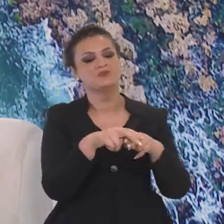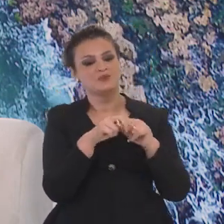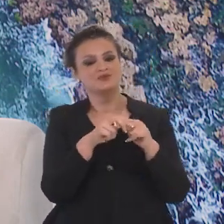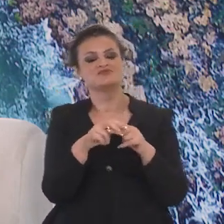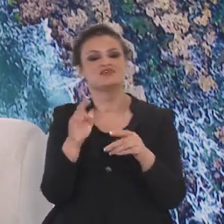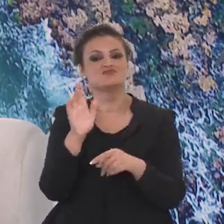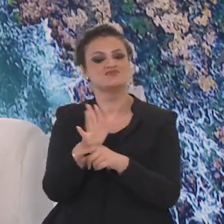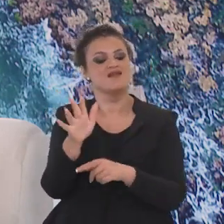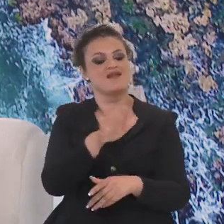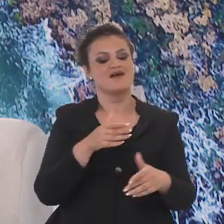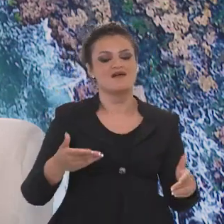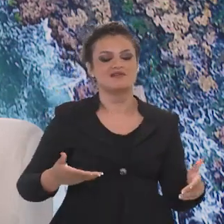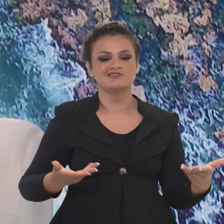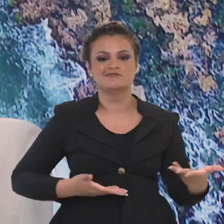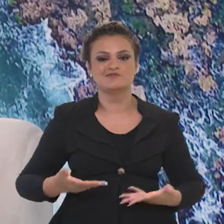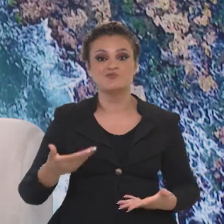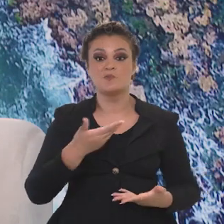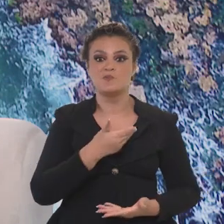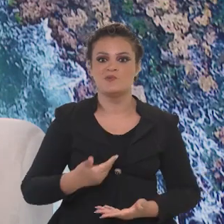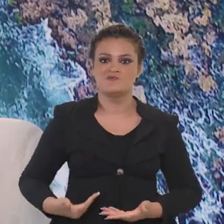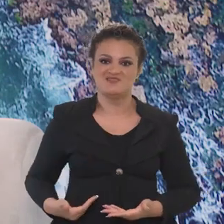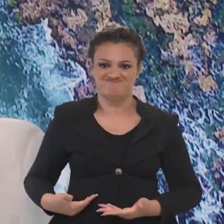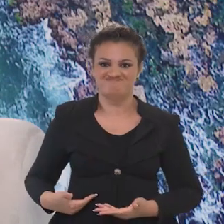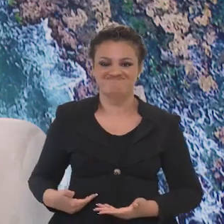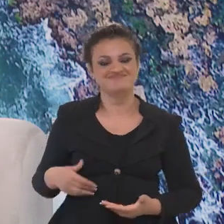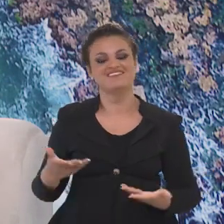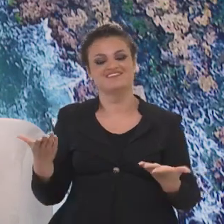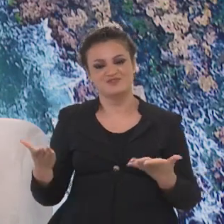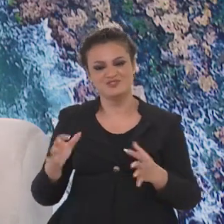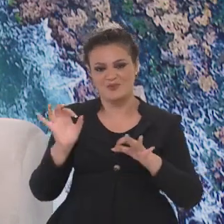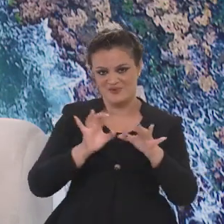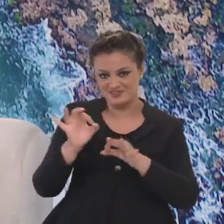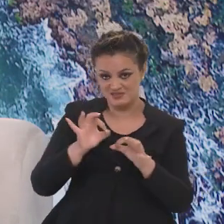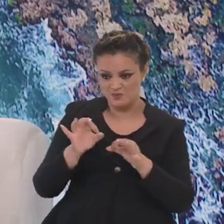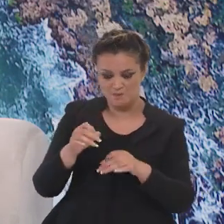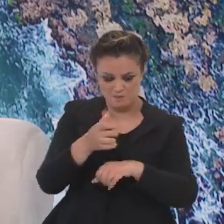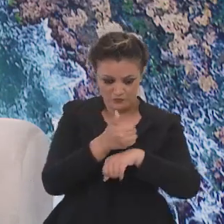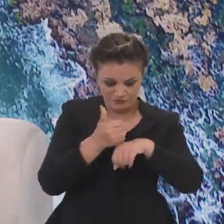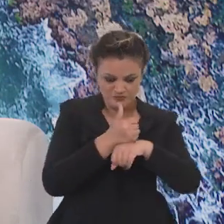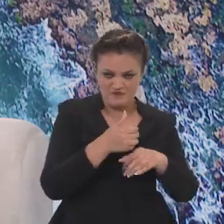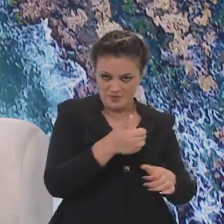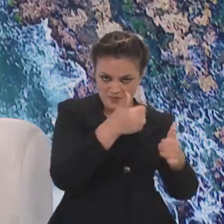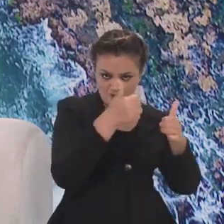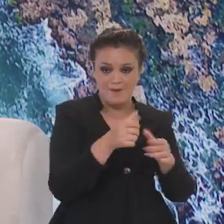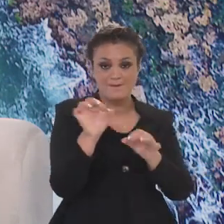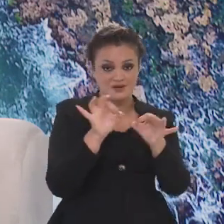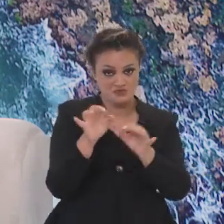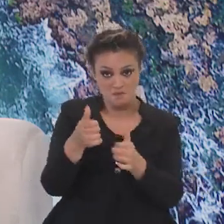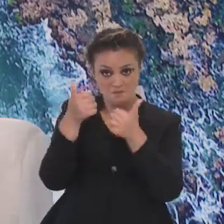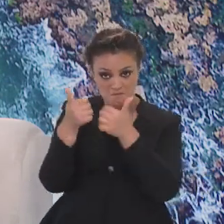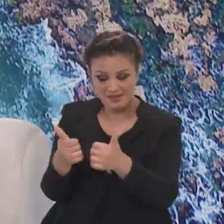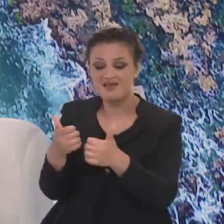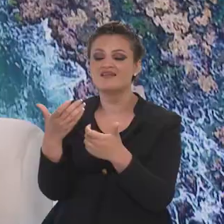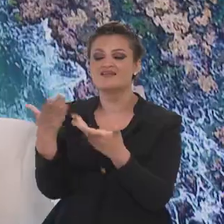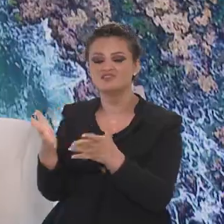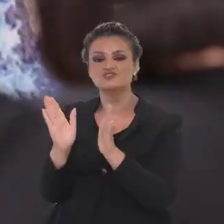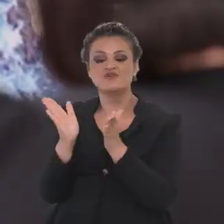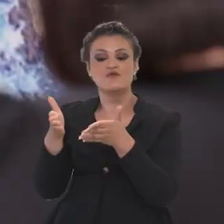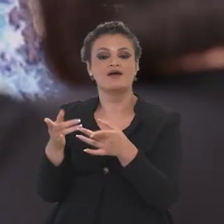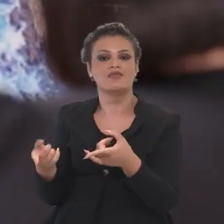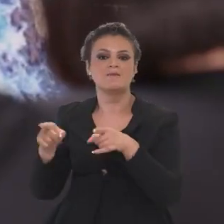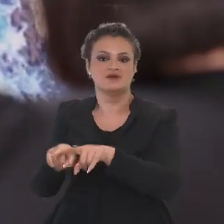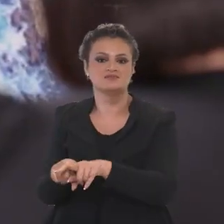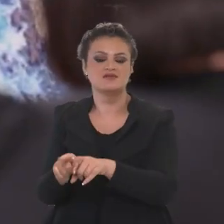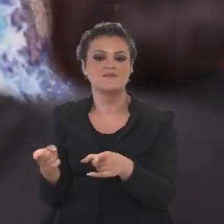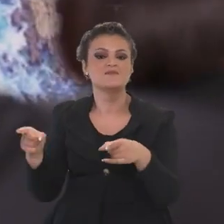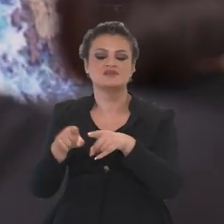eficiência para o serviço público, né? Então, é isso que a gente está fazendo no Embratur. Qualificou a mão de obra, qualificou o planejamento e a gente está trabalhando